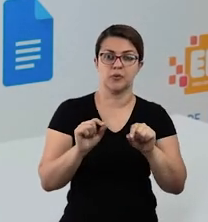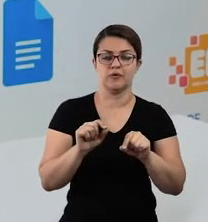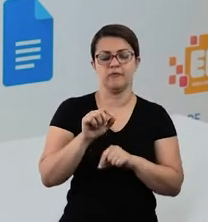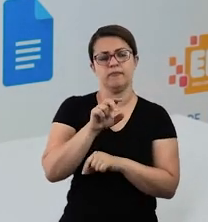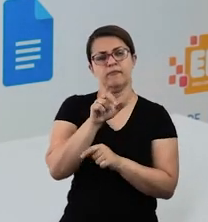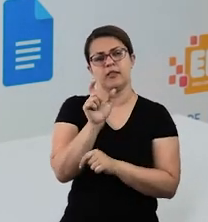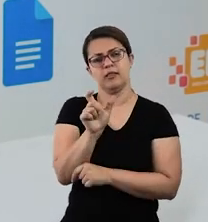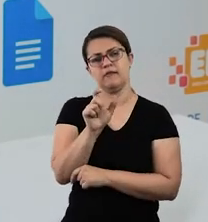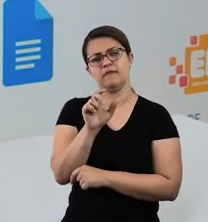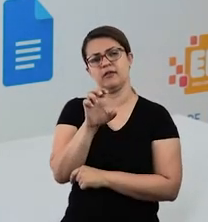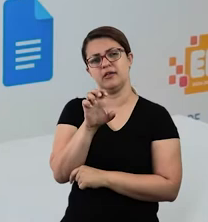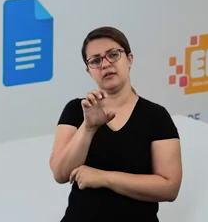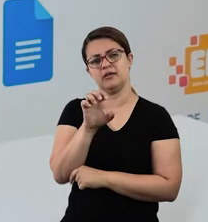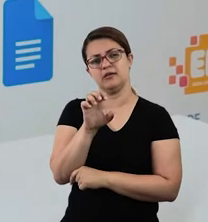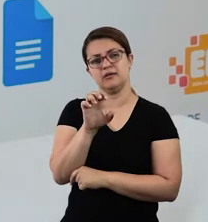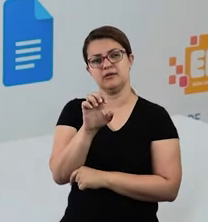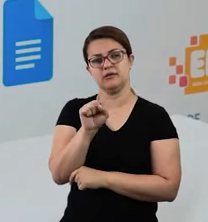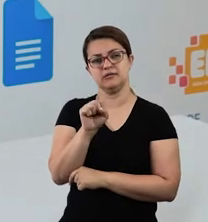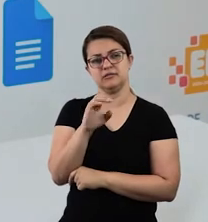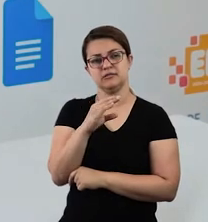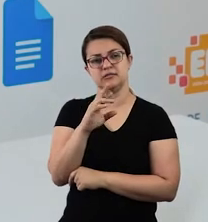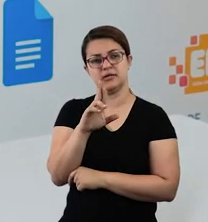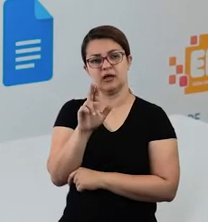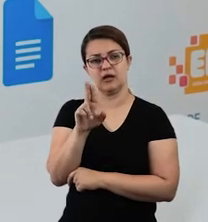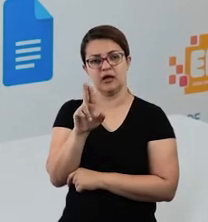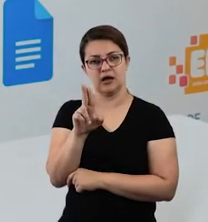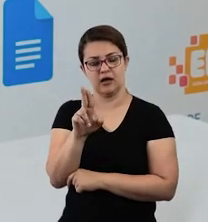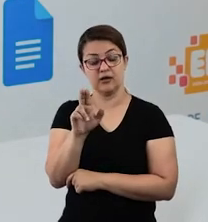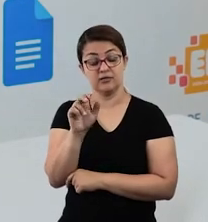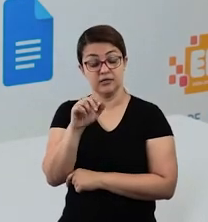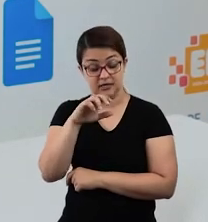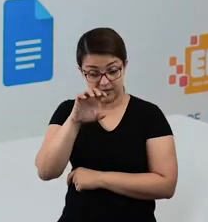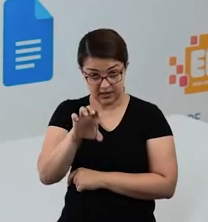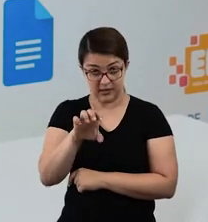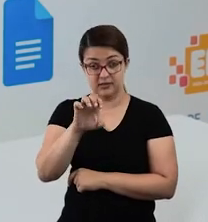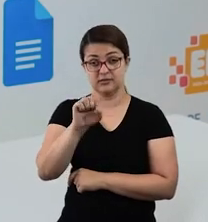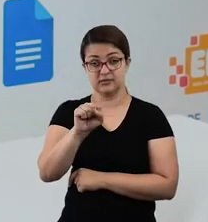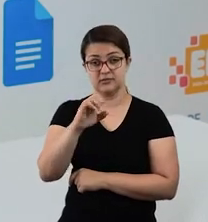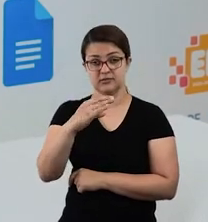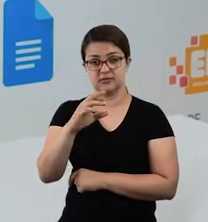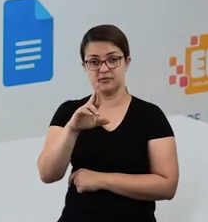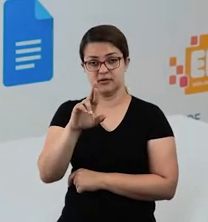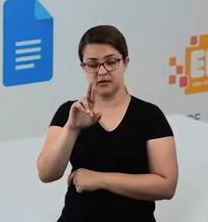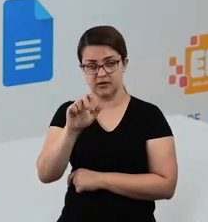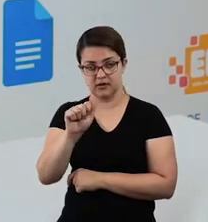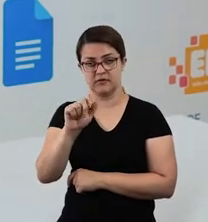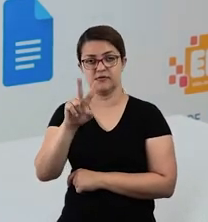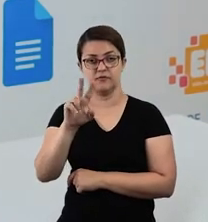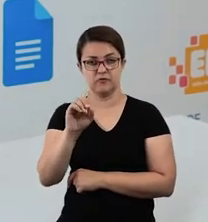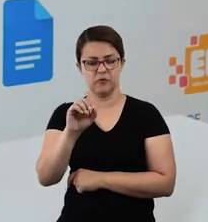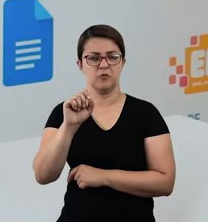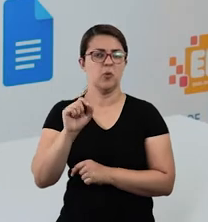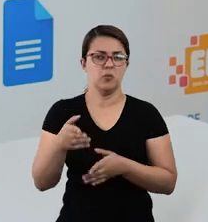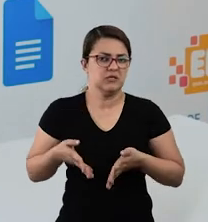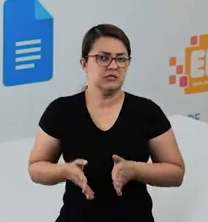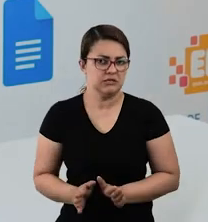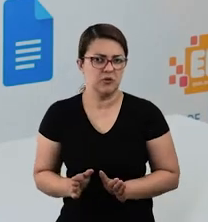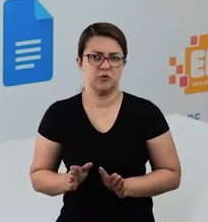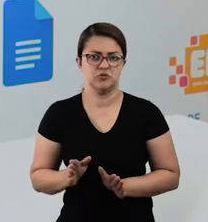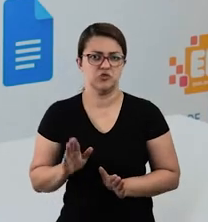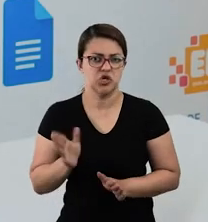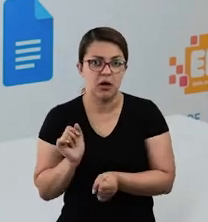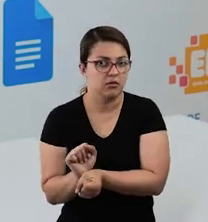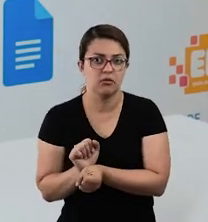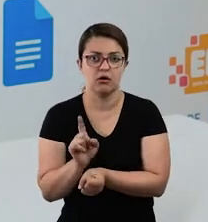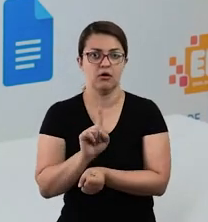palavra muito forte. Então, ninguém nasceu escravo. As pessoas estavam em situação de escravidão. Nós sempre